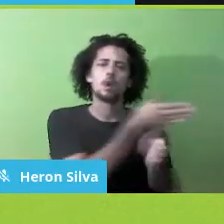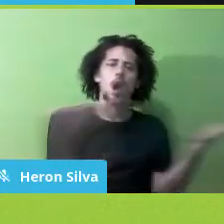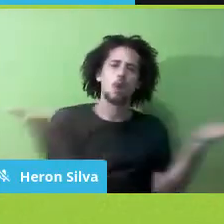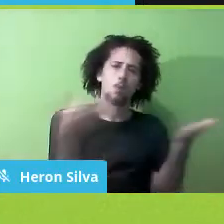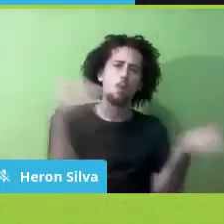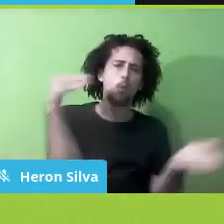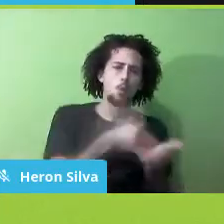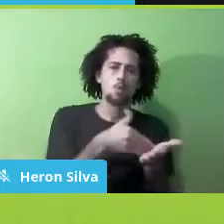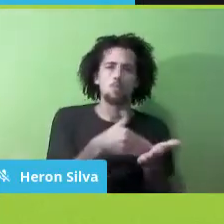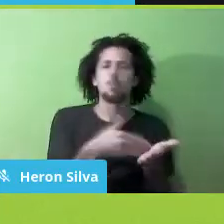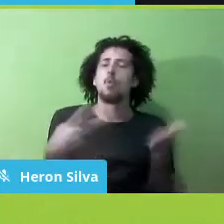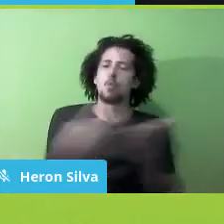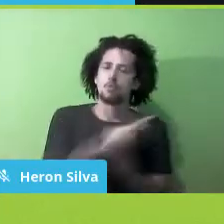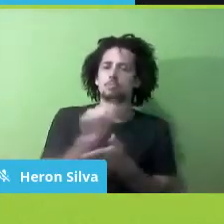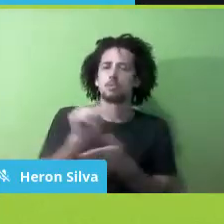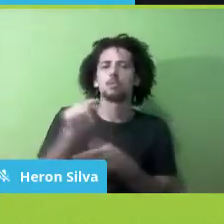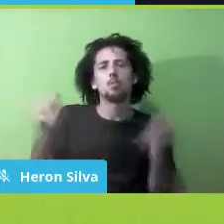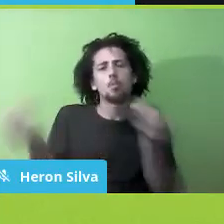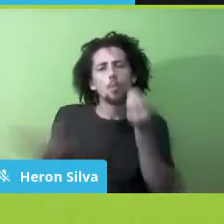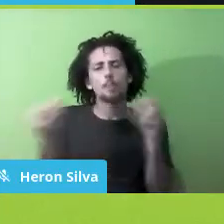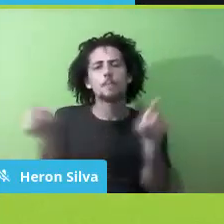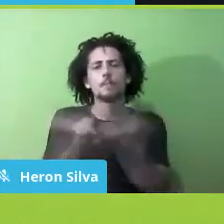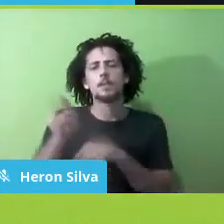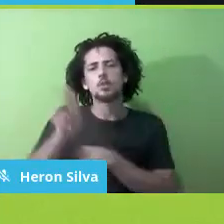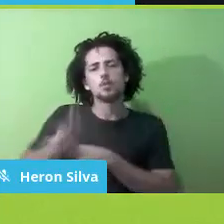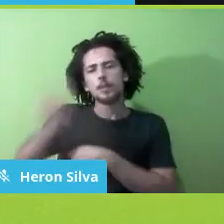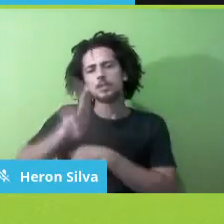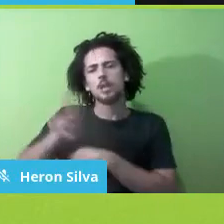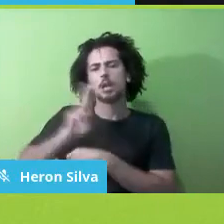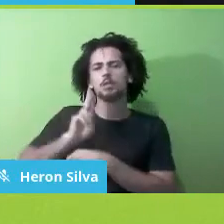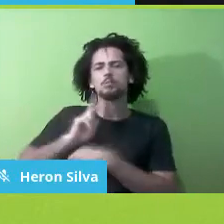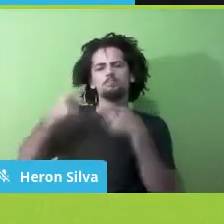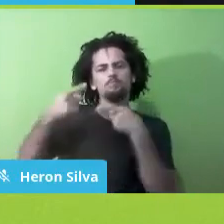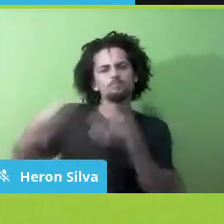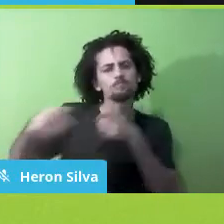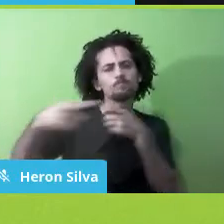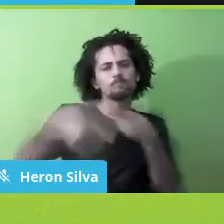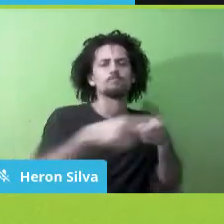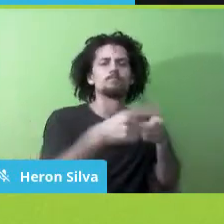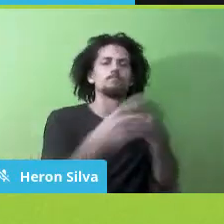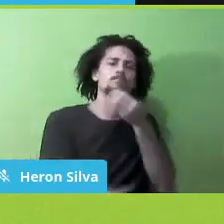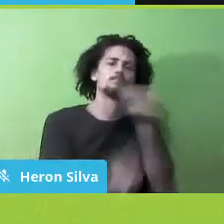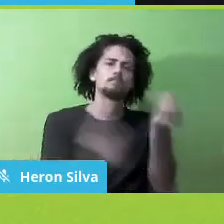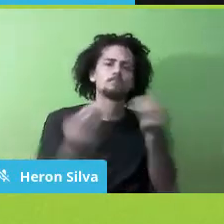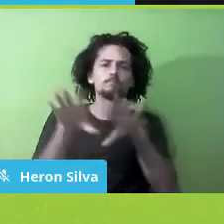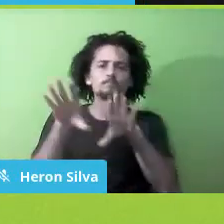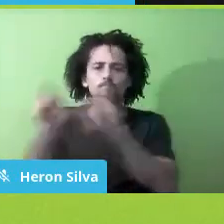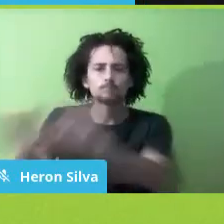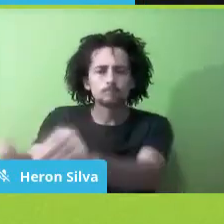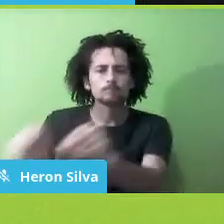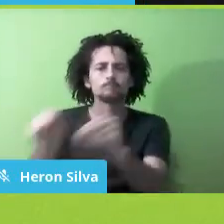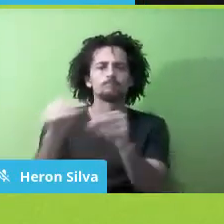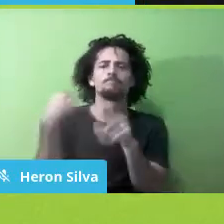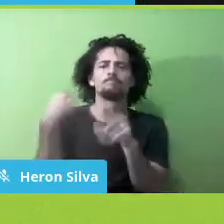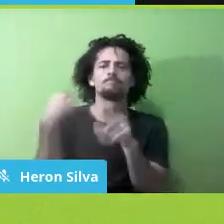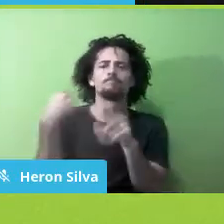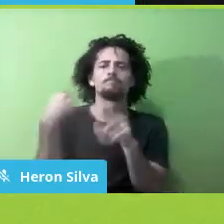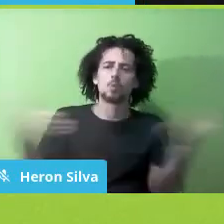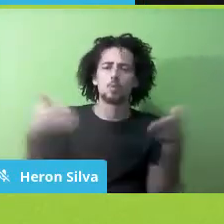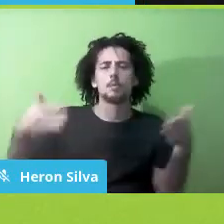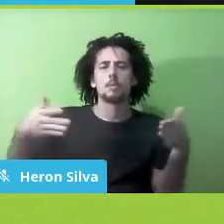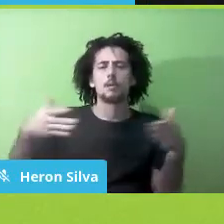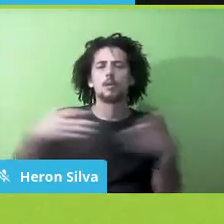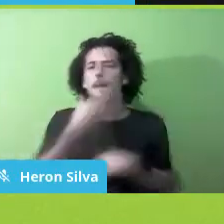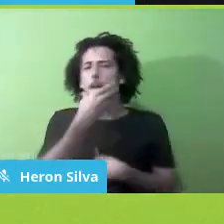como as universidades foram atacadas como espaços de doutrinação, como espaços do marxismo cultural, enfim,